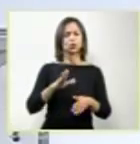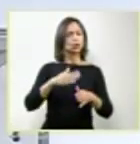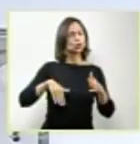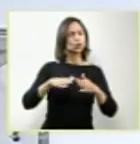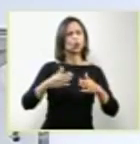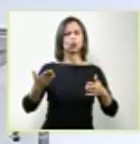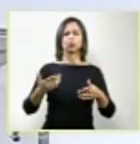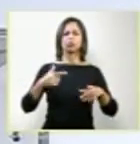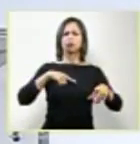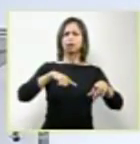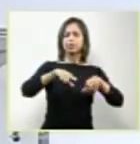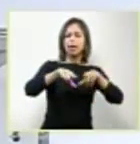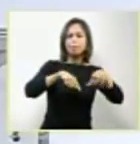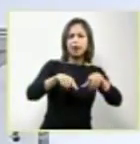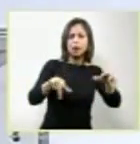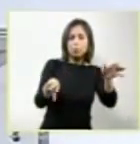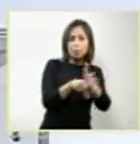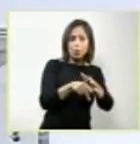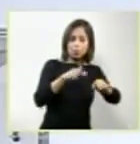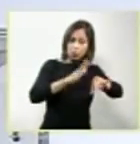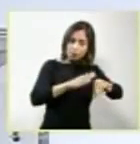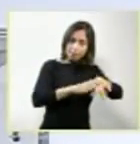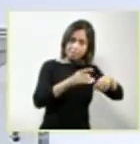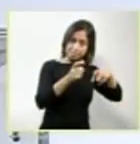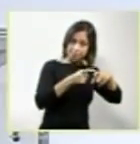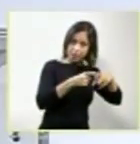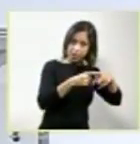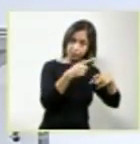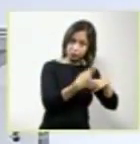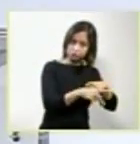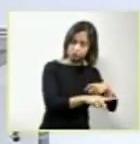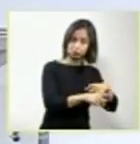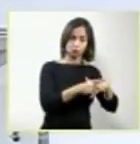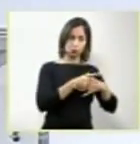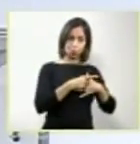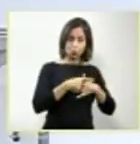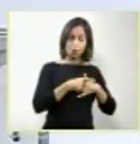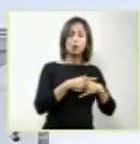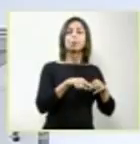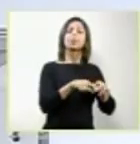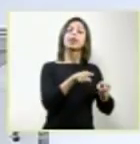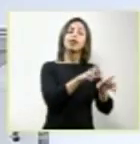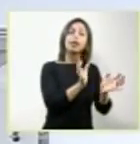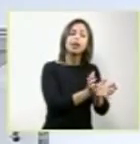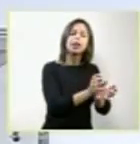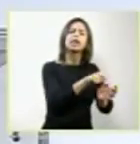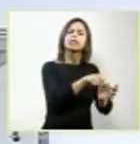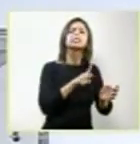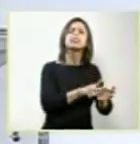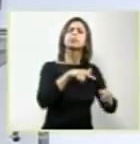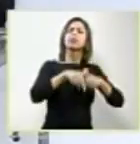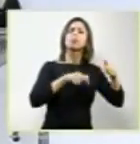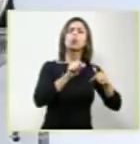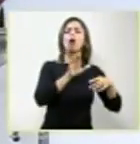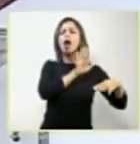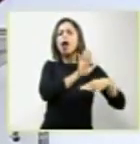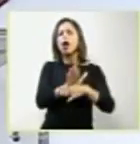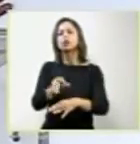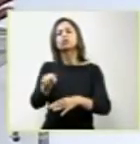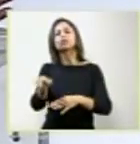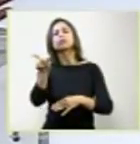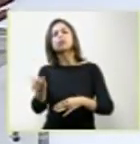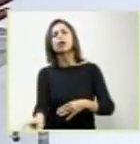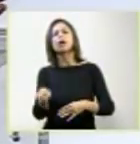uma parte científica, que nós acompanhamos e usamos sempre em benefício dos pacientes. Esse é o princípio